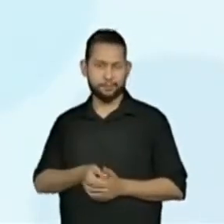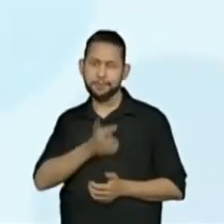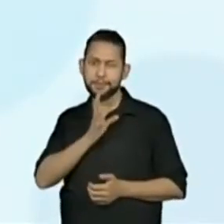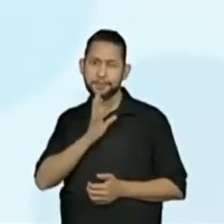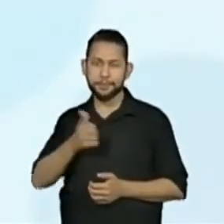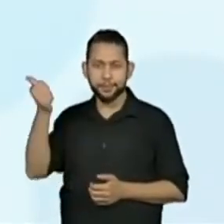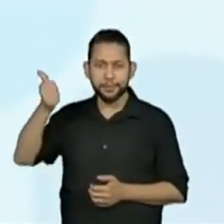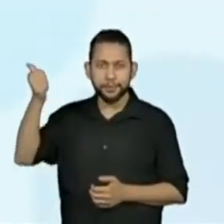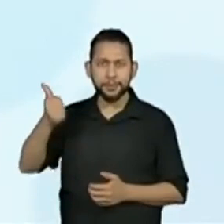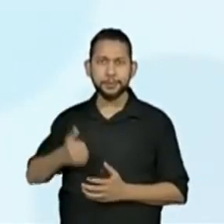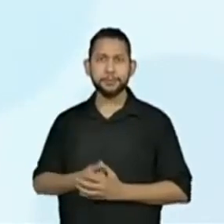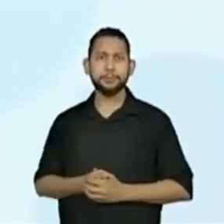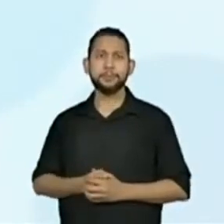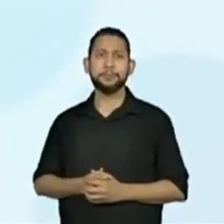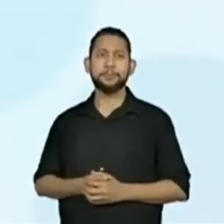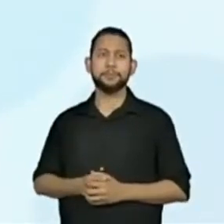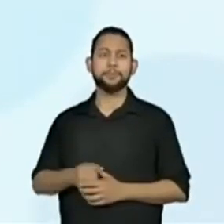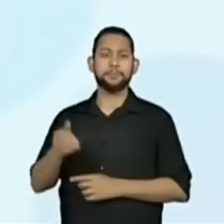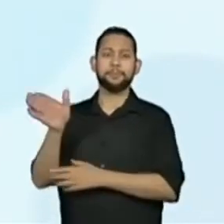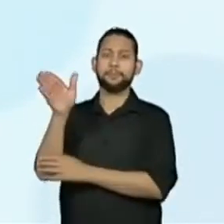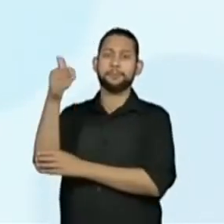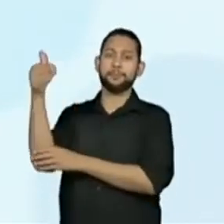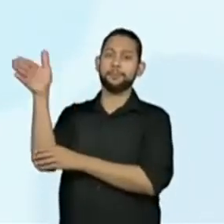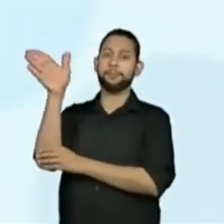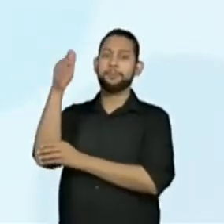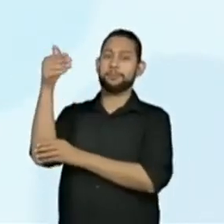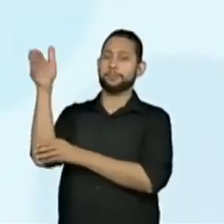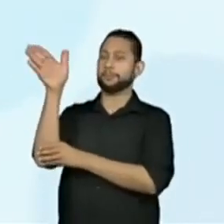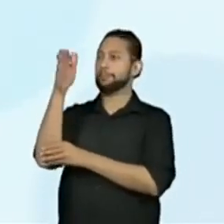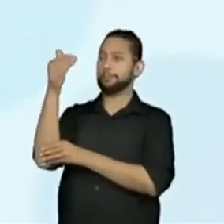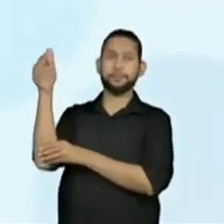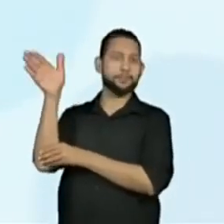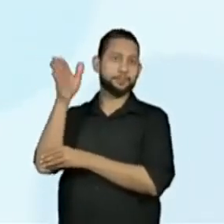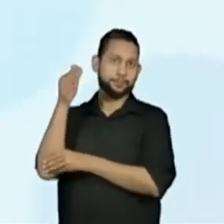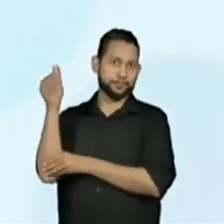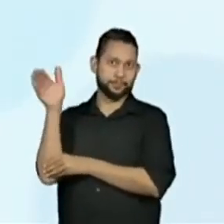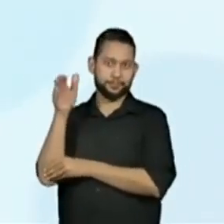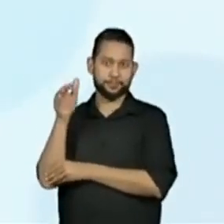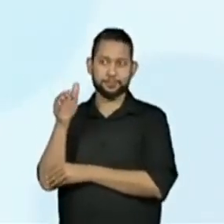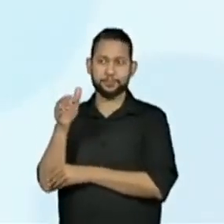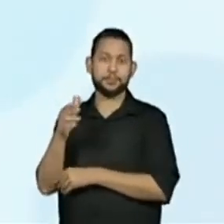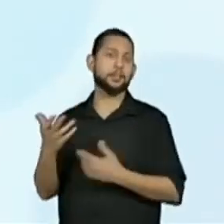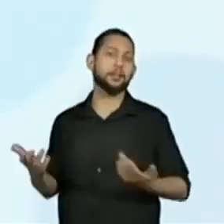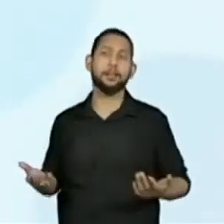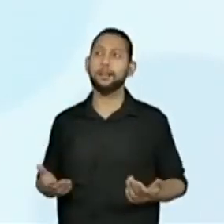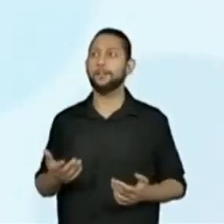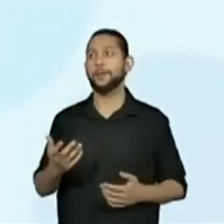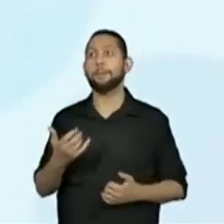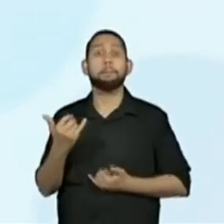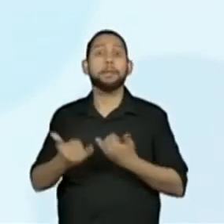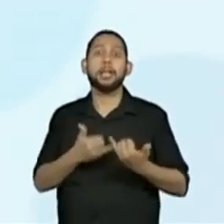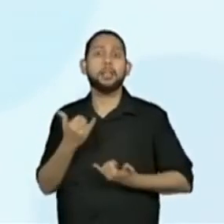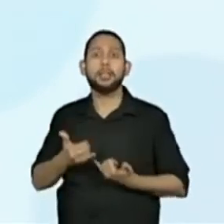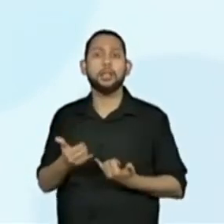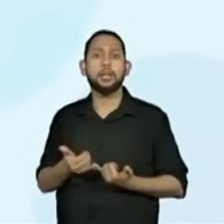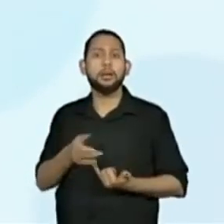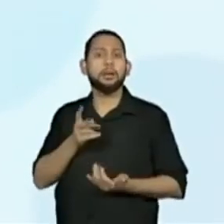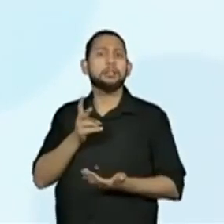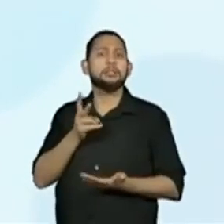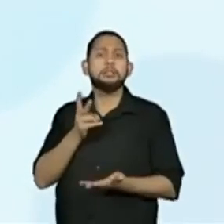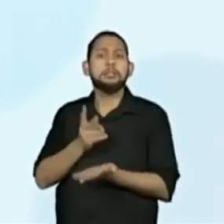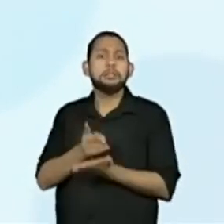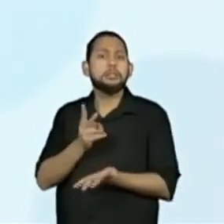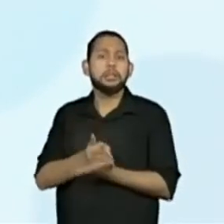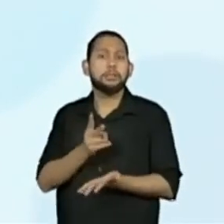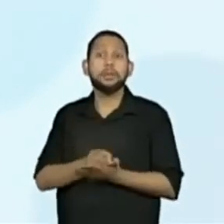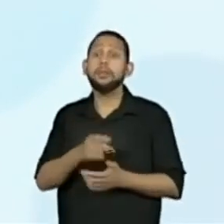Vocês conhecem essa brincadeira? A Proto falou que brincadeira não sai de moda. Ah, as brincadeiras são tradicionais. E a gente